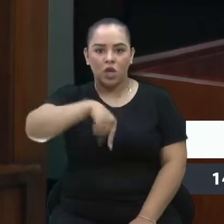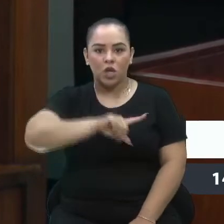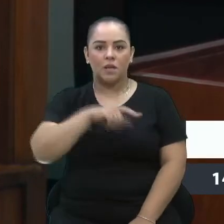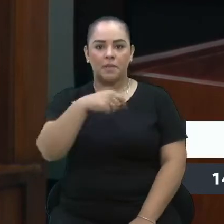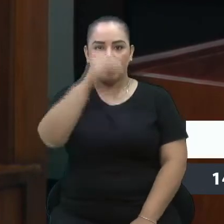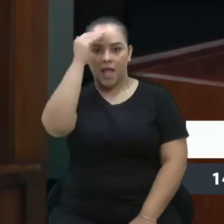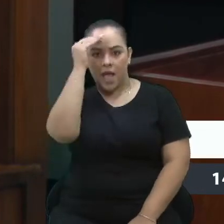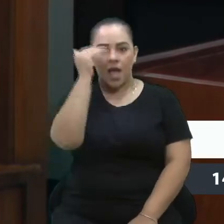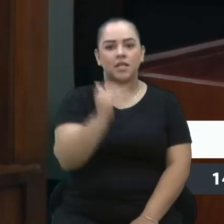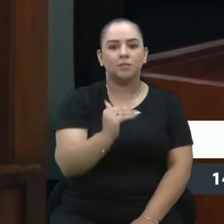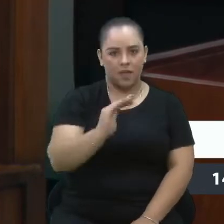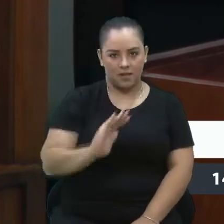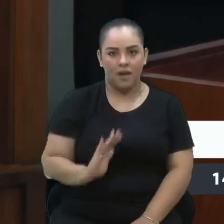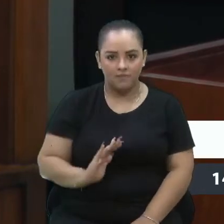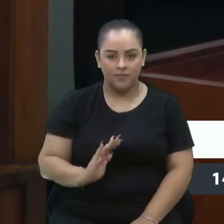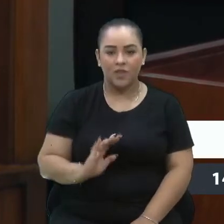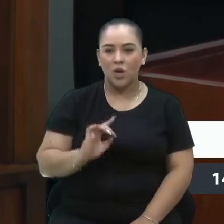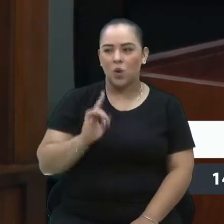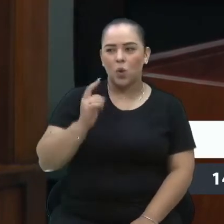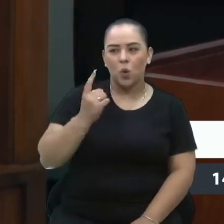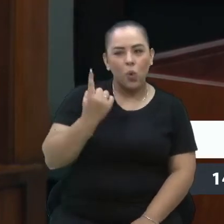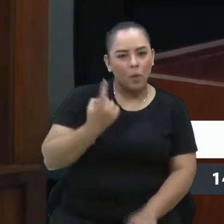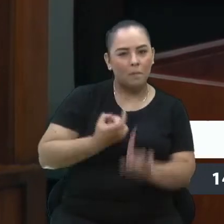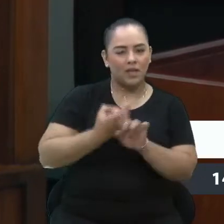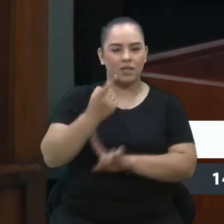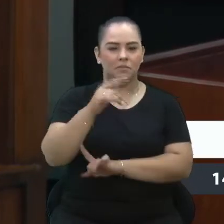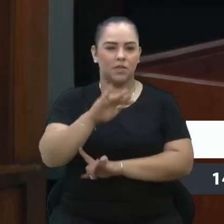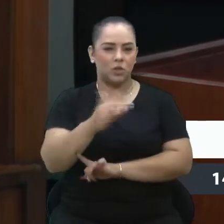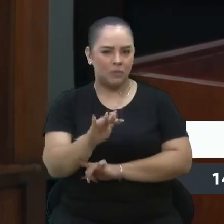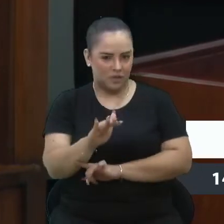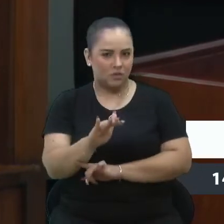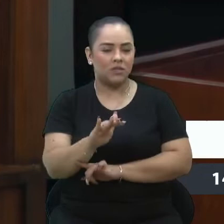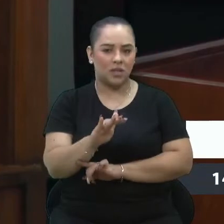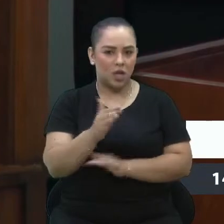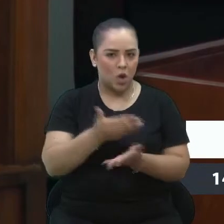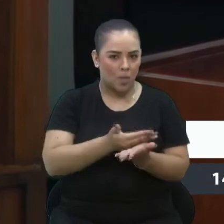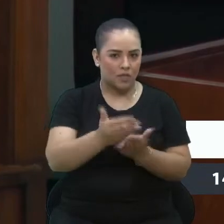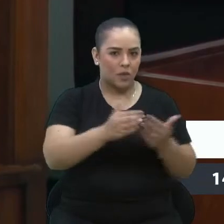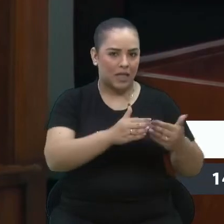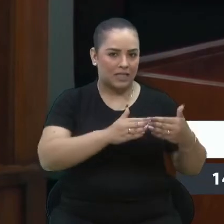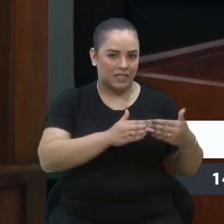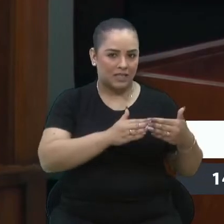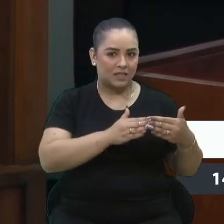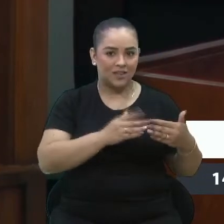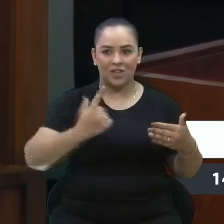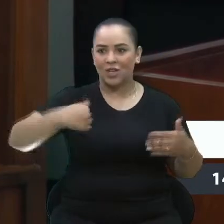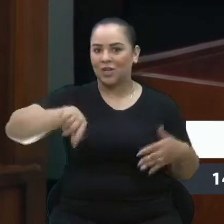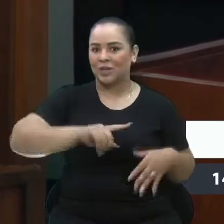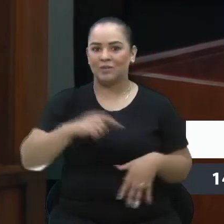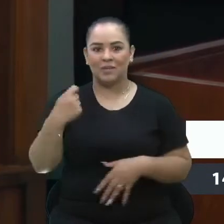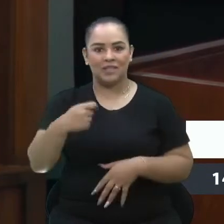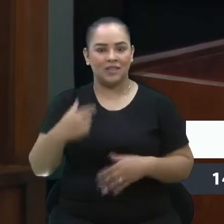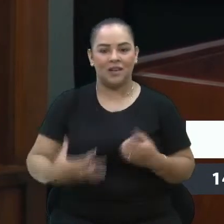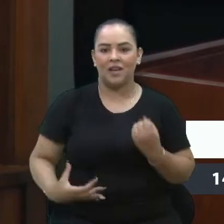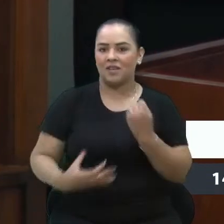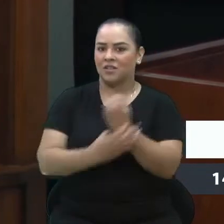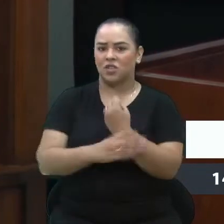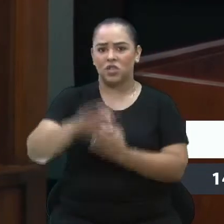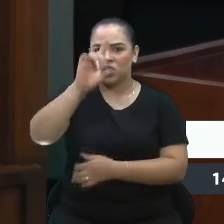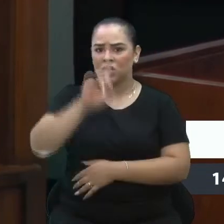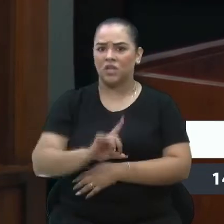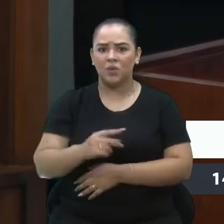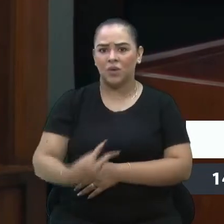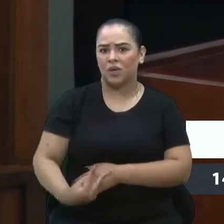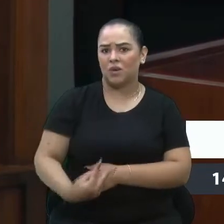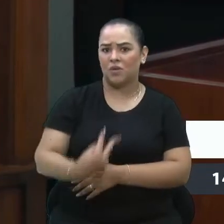Então, já faz praticamente um mês que ela está de licença, e a casa precisa garantir esse direito. E a gente não